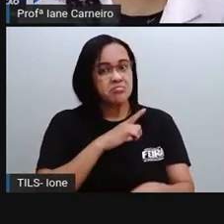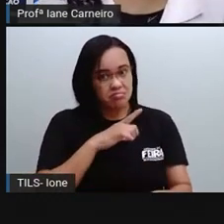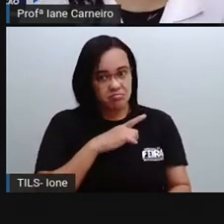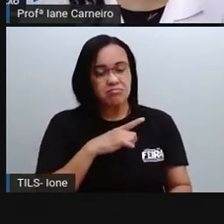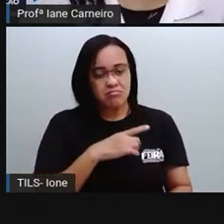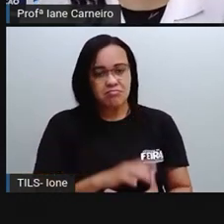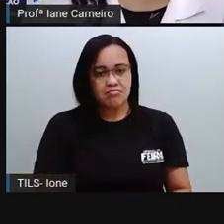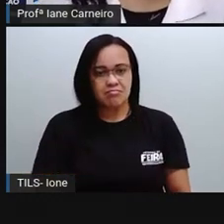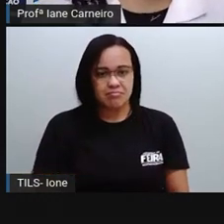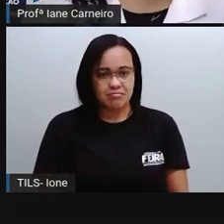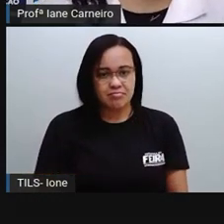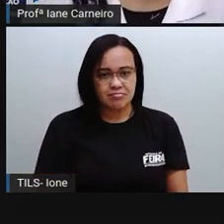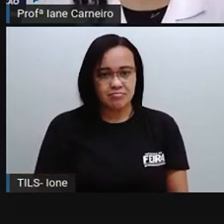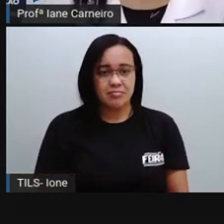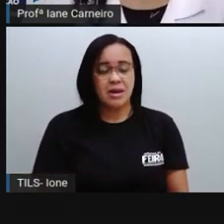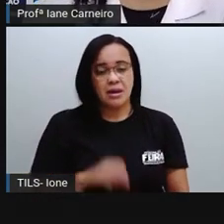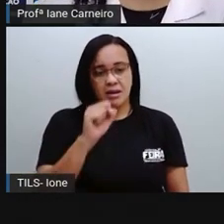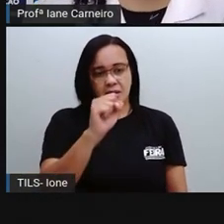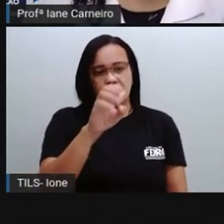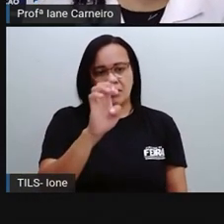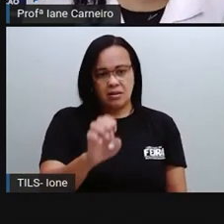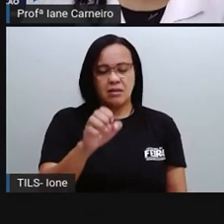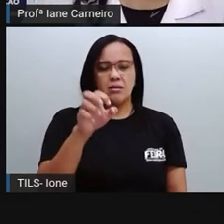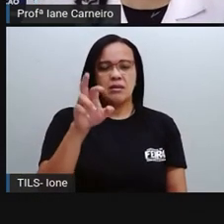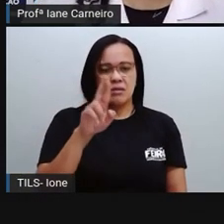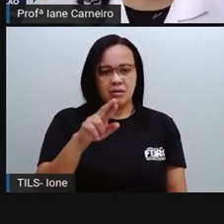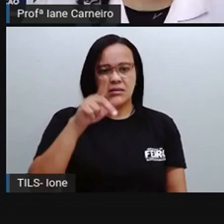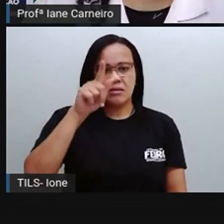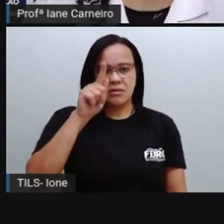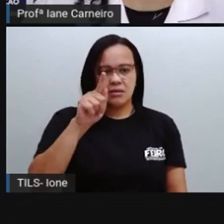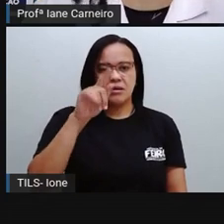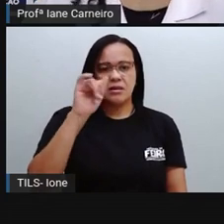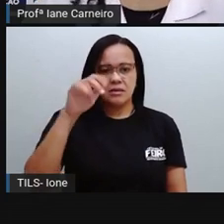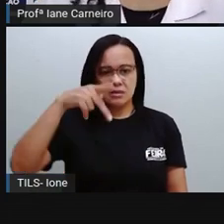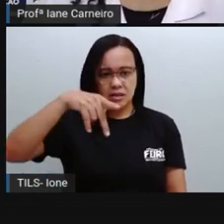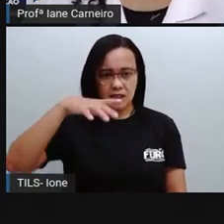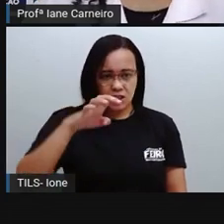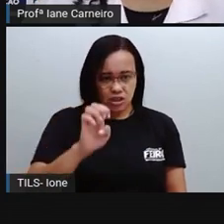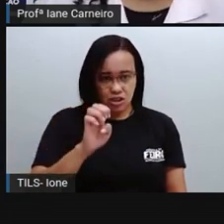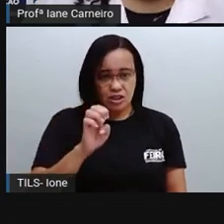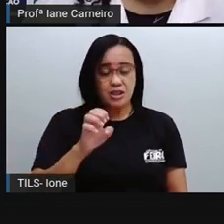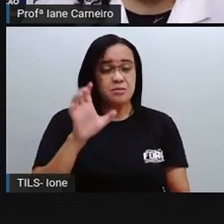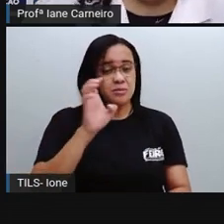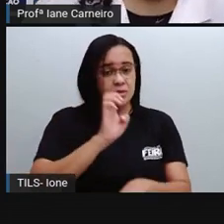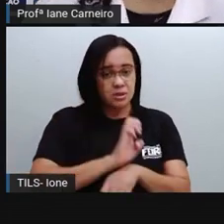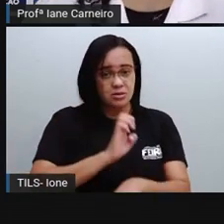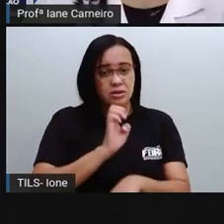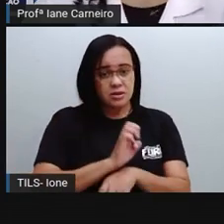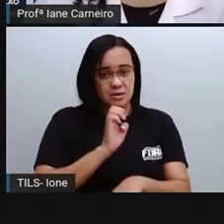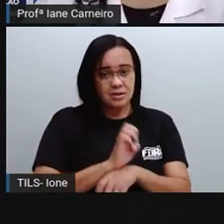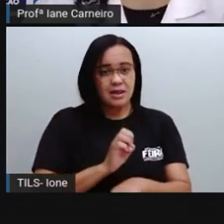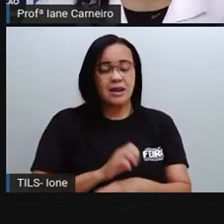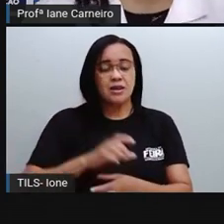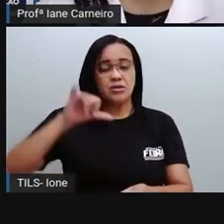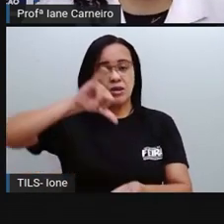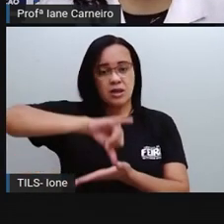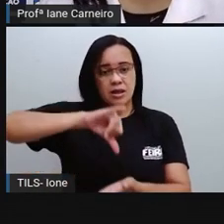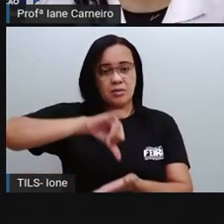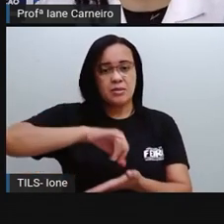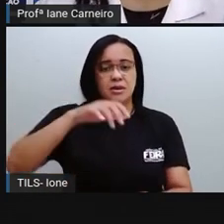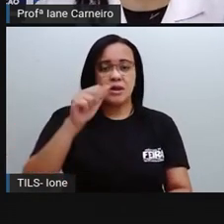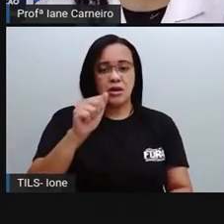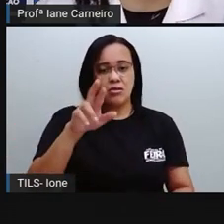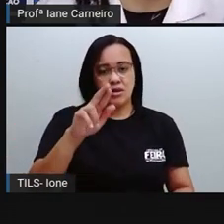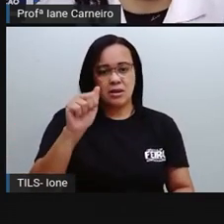E aqui Sergipe, né? A capital de Sergipe. E a... Perdão, estado, né? Sergipe, a capital Aracaju.